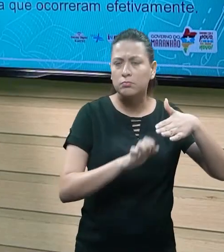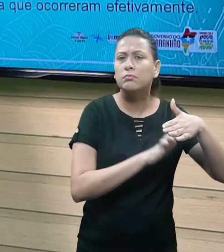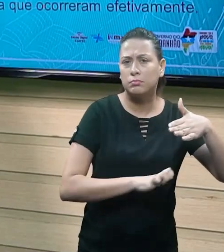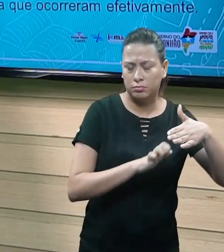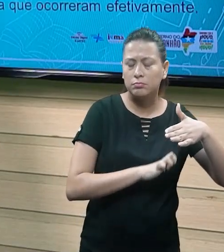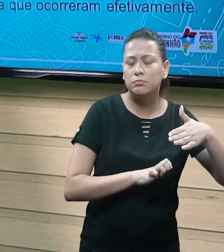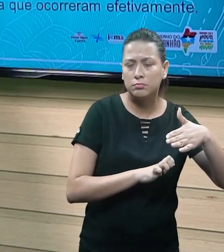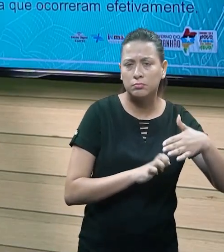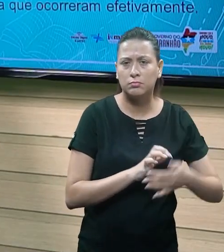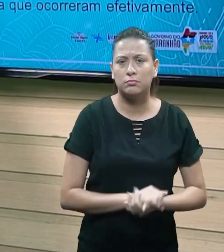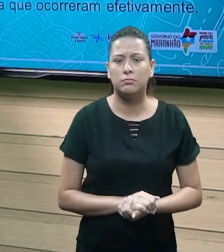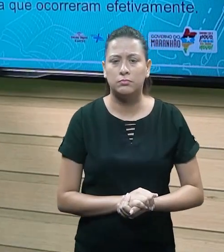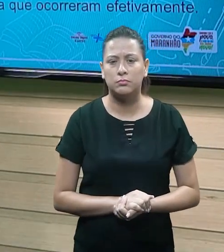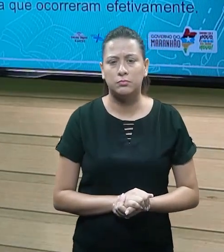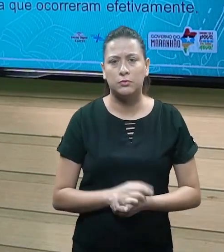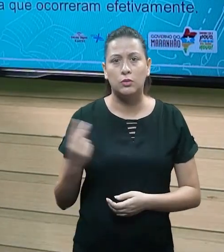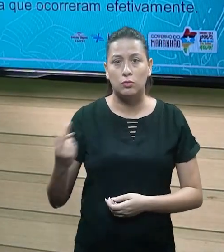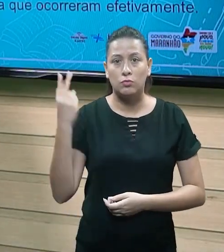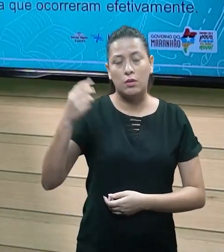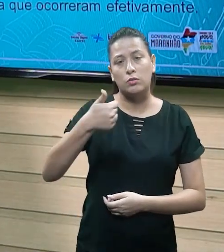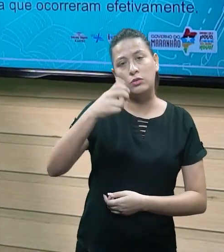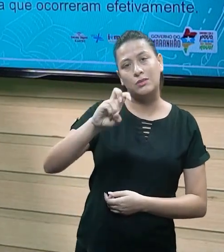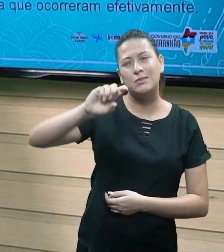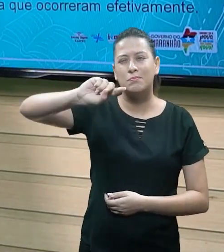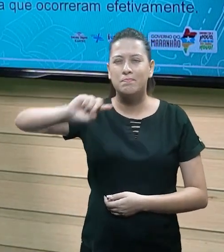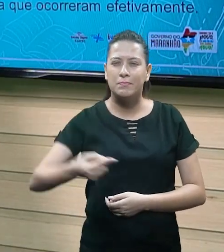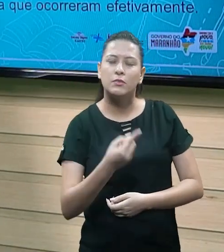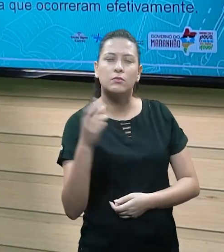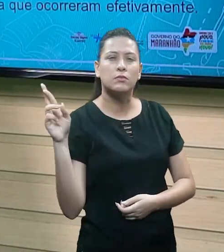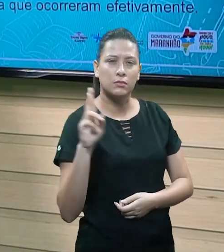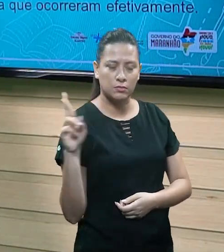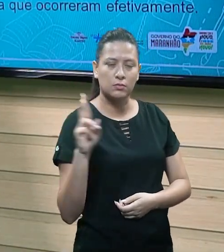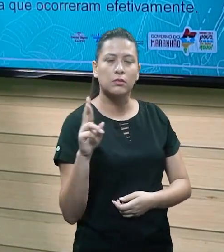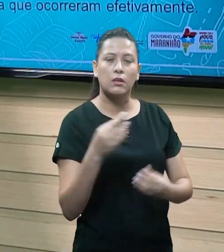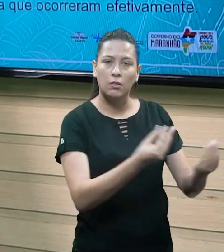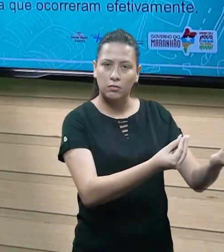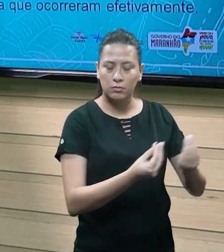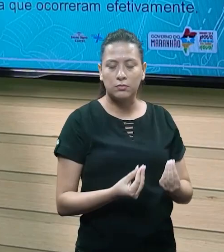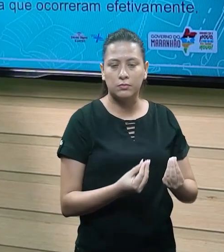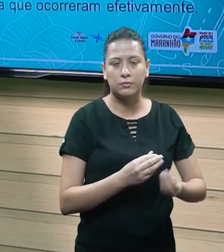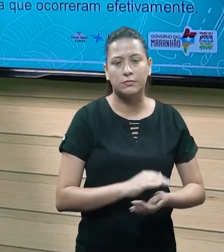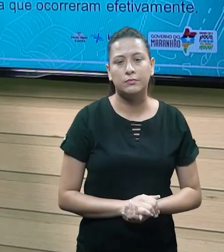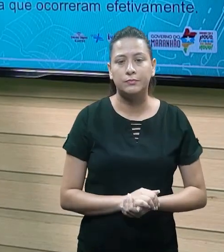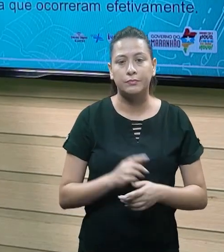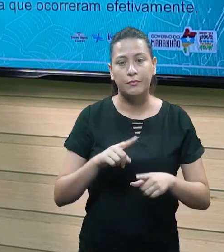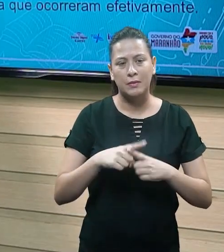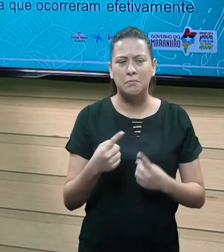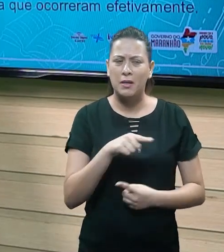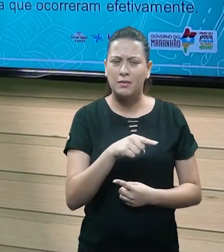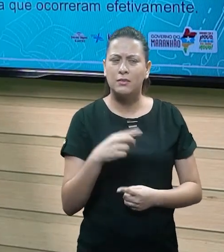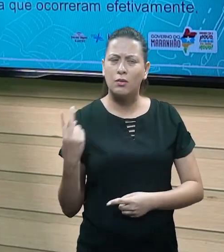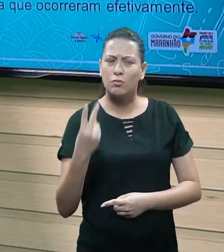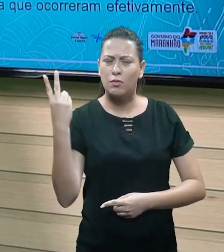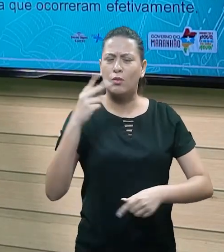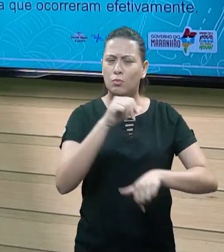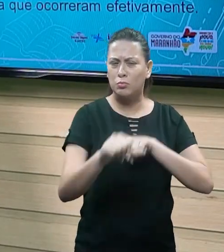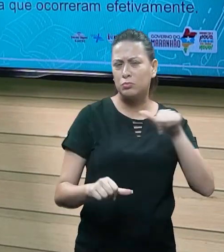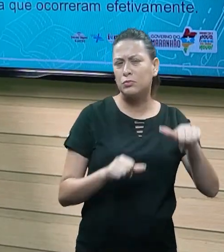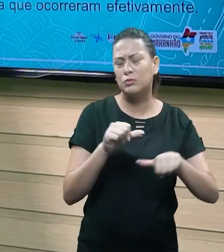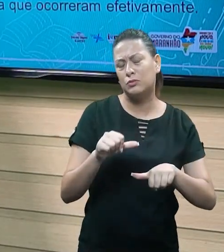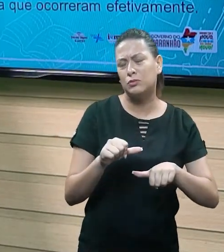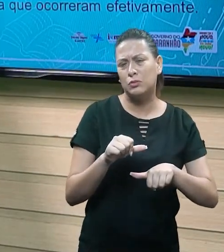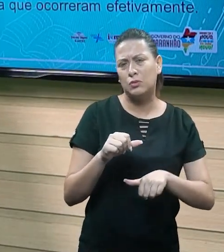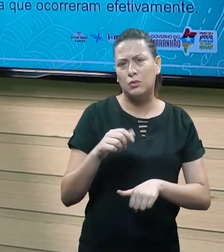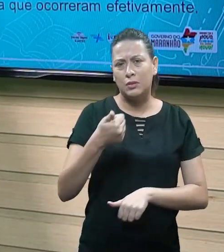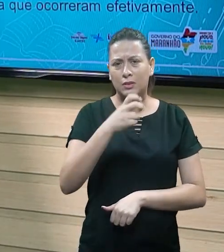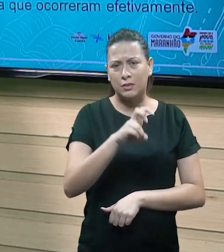receber a minha empresa de valores de 15 mil reais, só que eu altero esses valores, entrou 15 mil